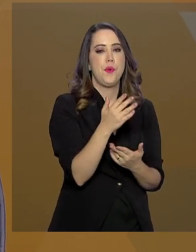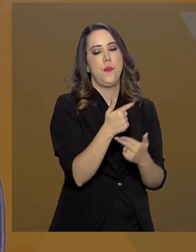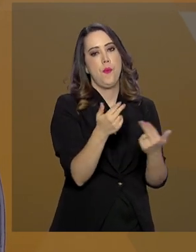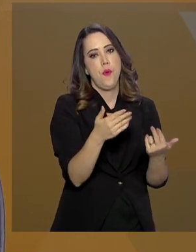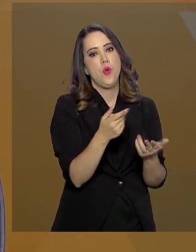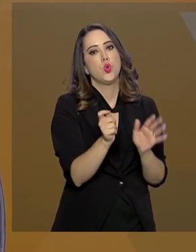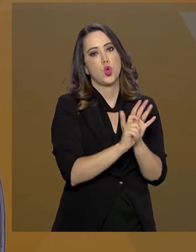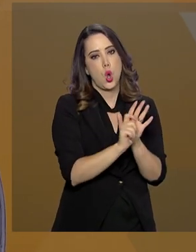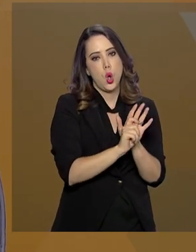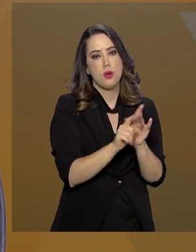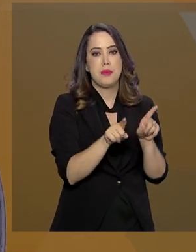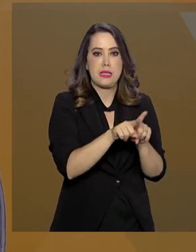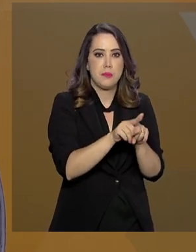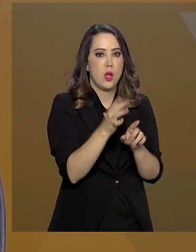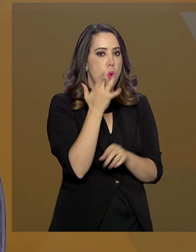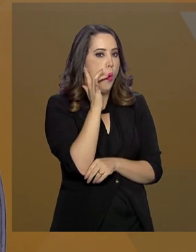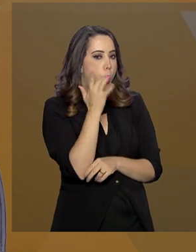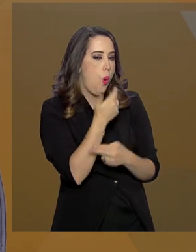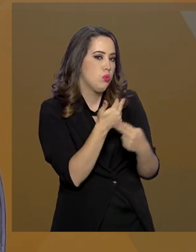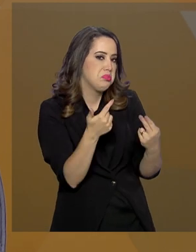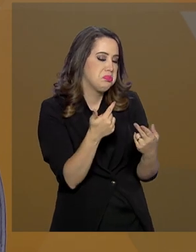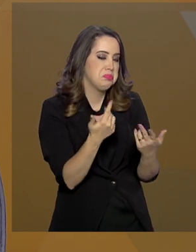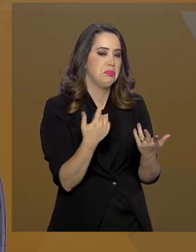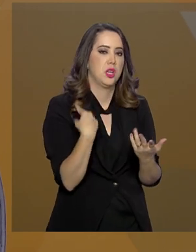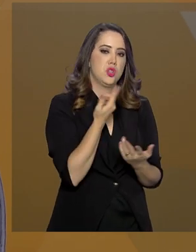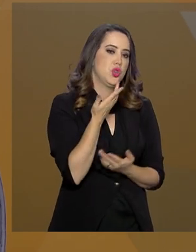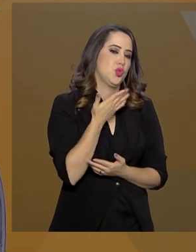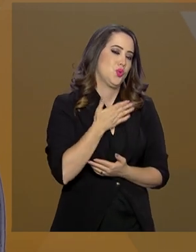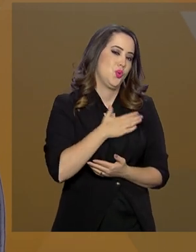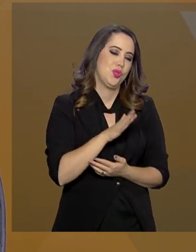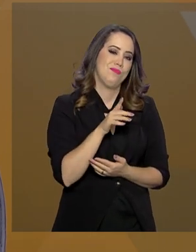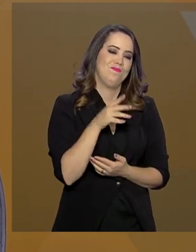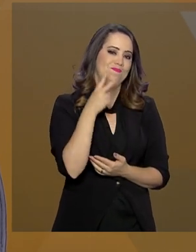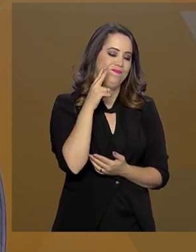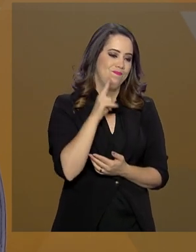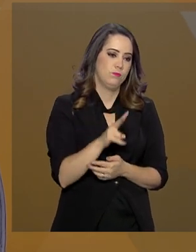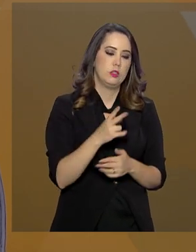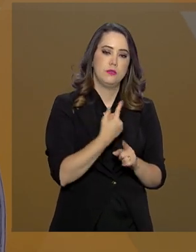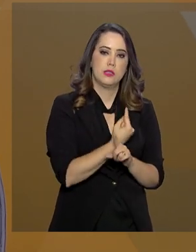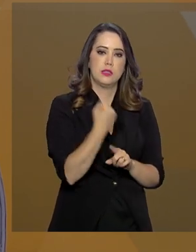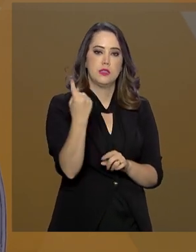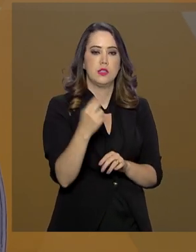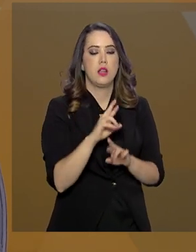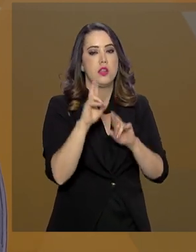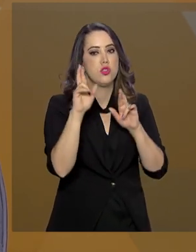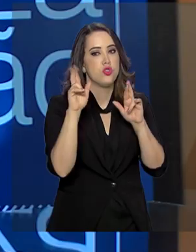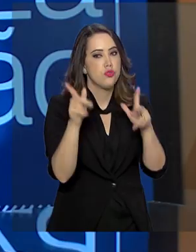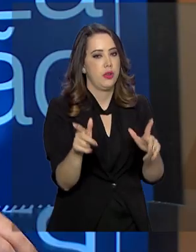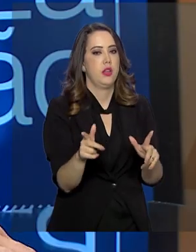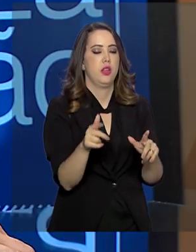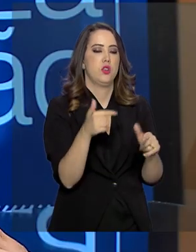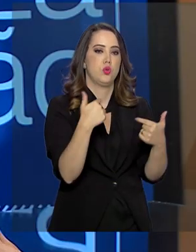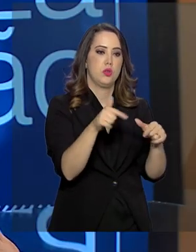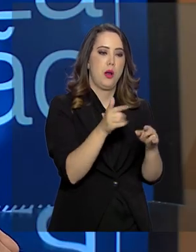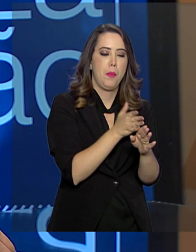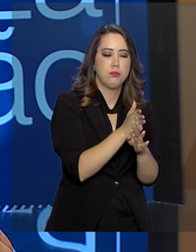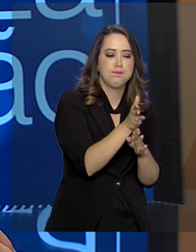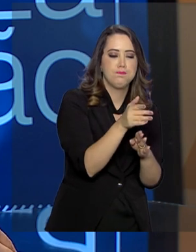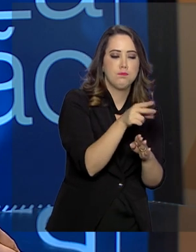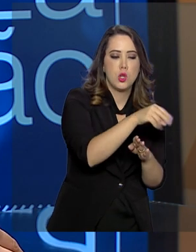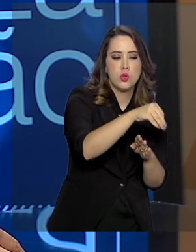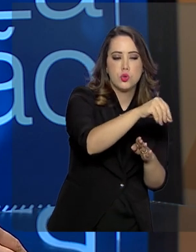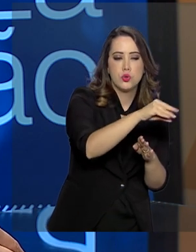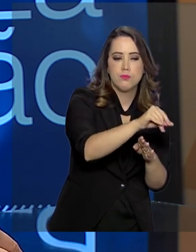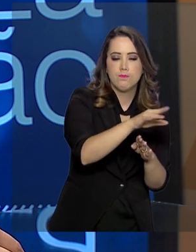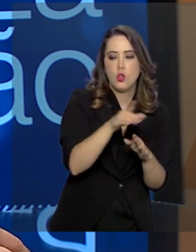nós não gostaríamos que acontecessem. O trabalho é muito intenso nessas duas áreas. É diferente do trabalho da fronteira terrestre. Agora, o Programa de Proteção Integrada